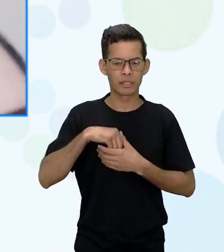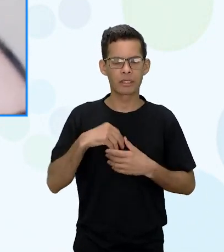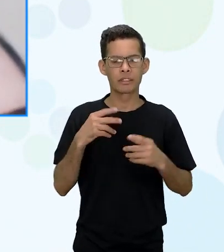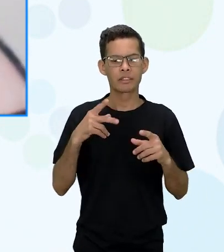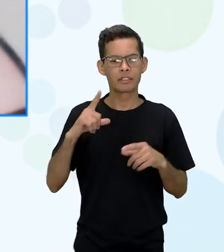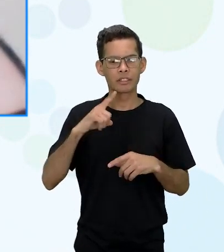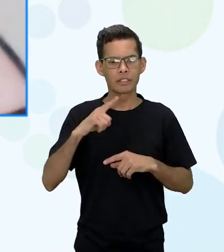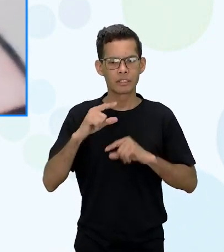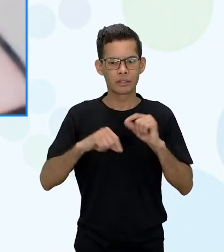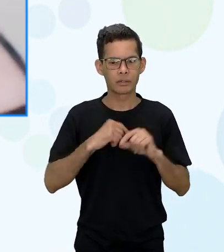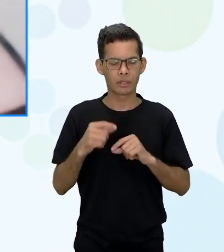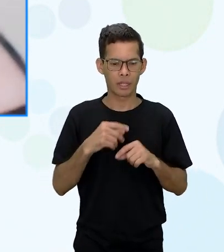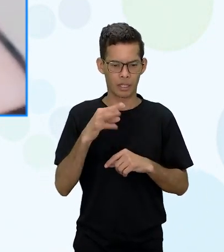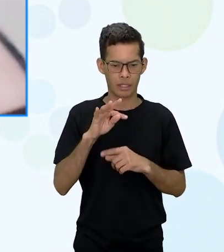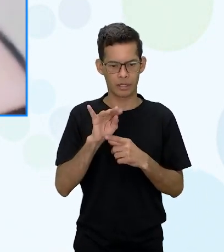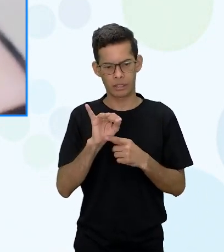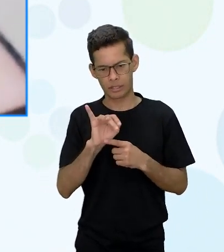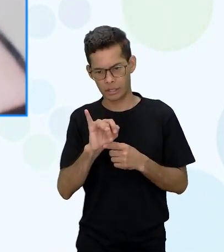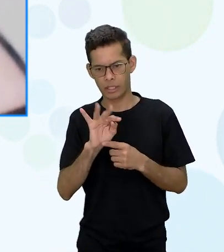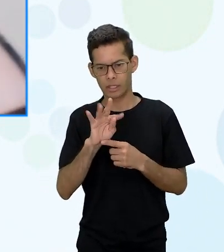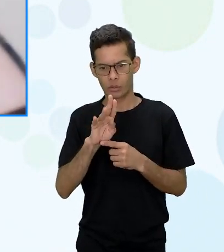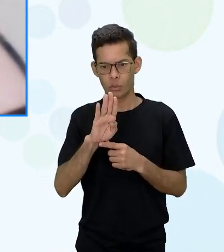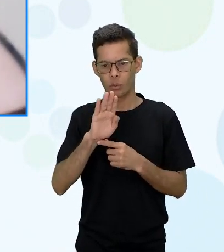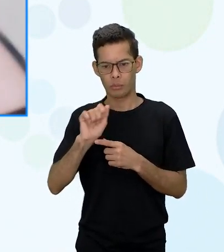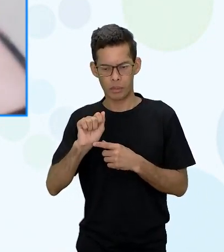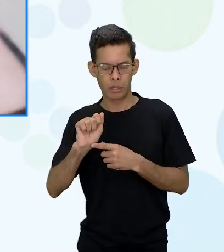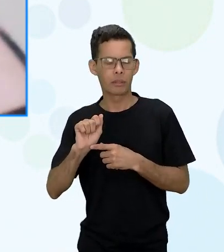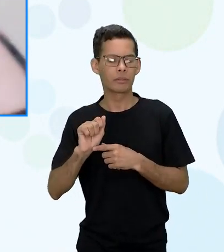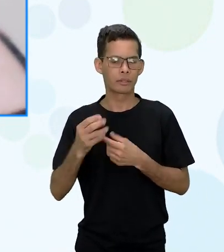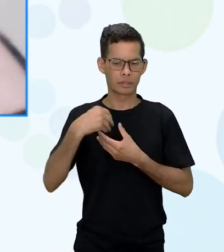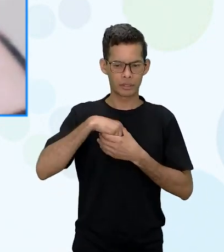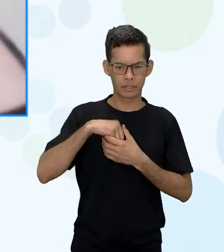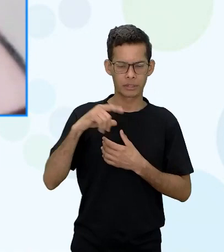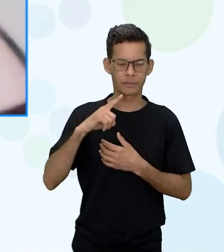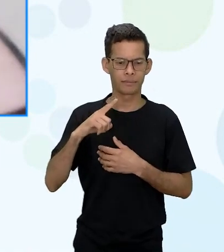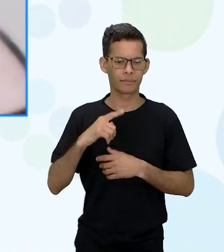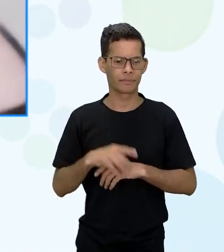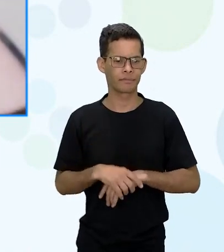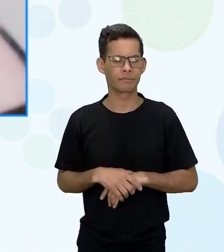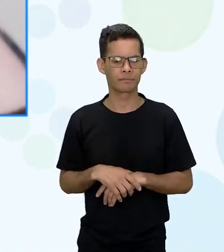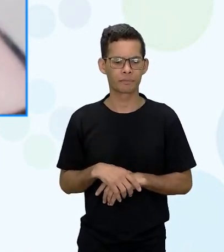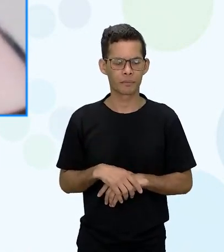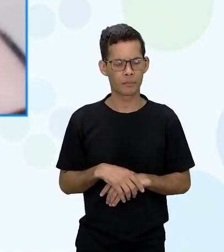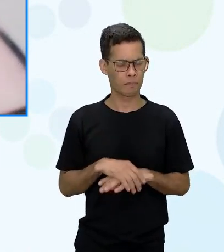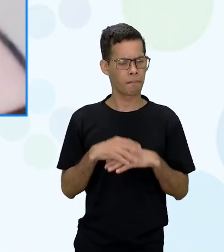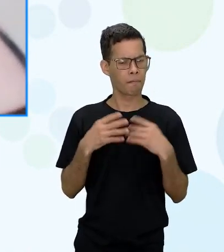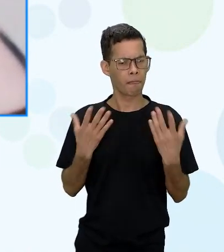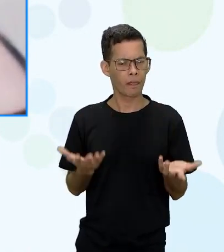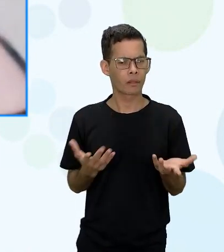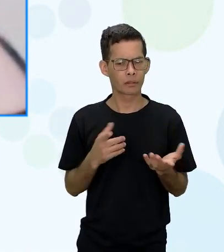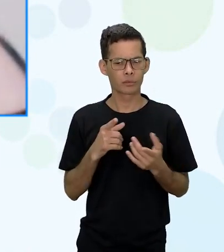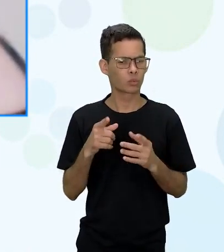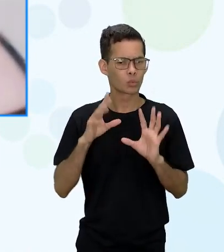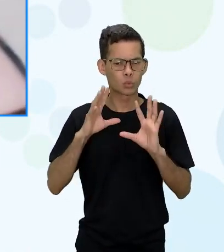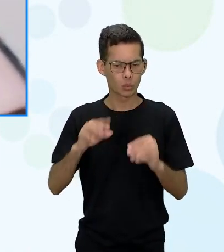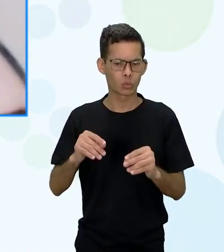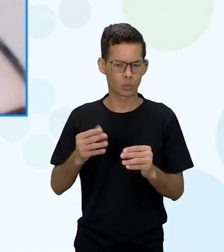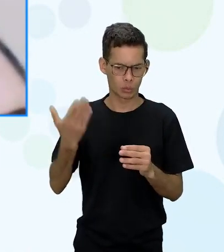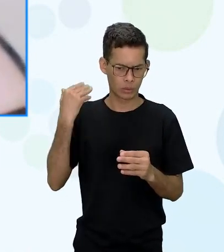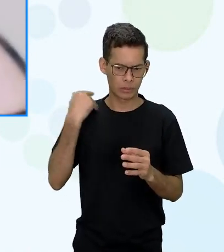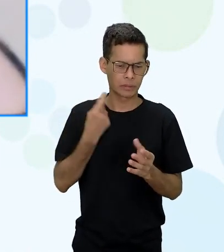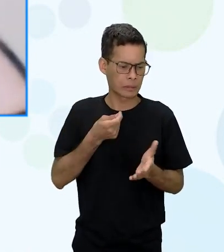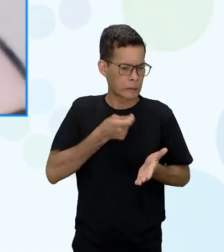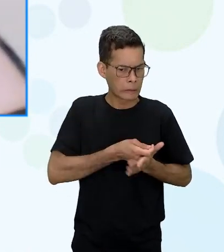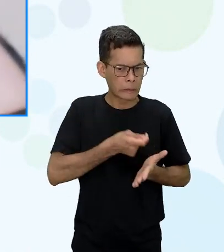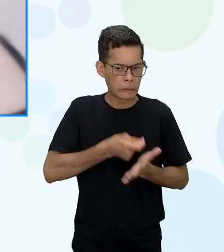pela Tituba Tituba então essa questão de ser tudo imposto do sofrimento em